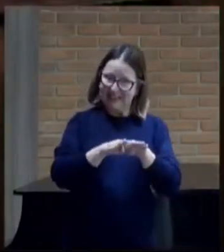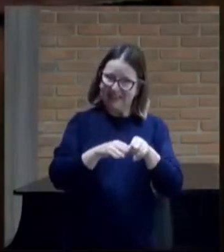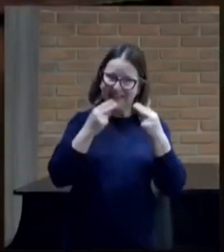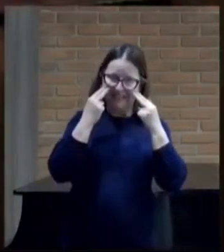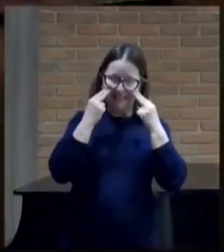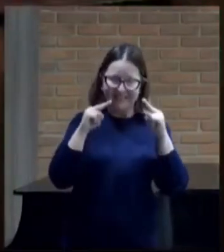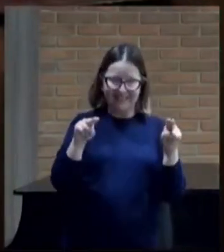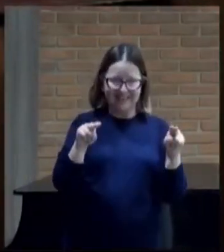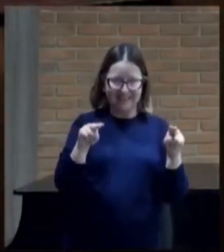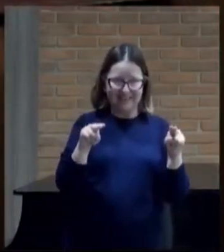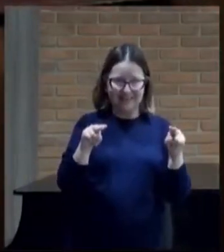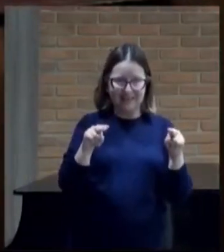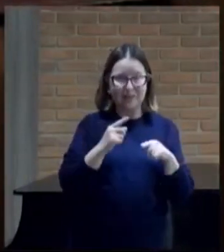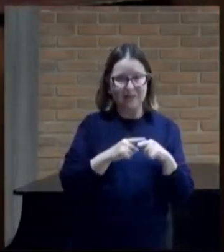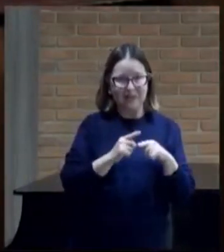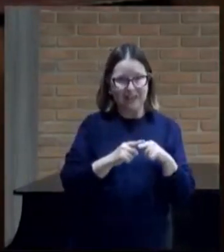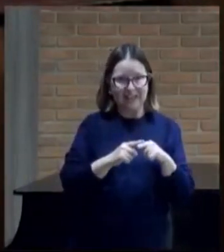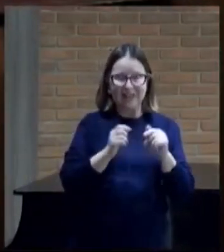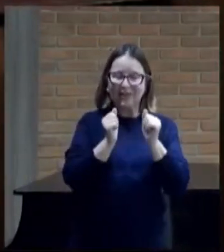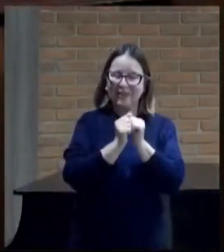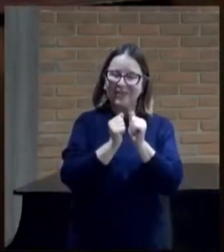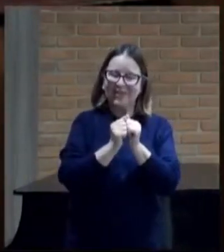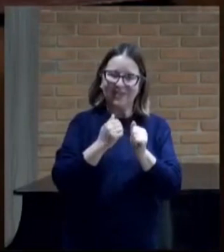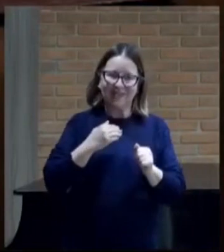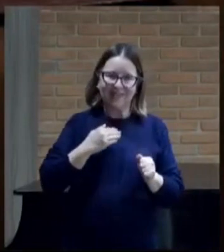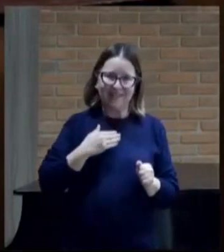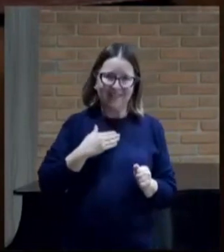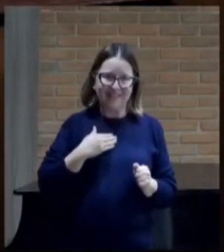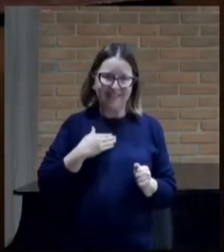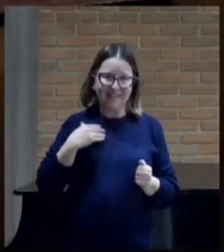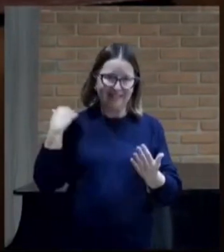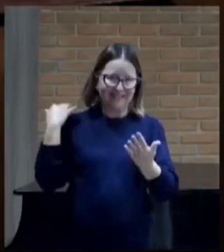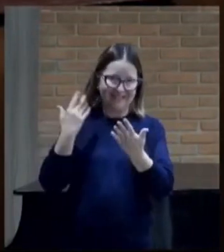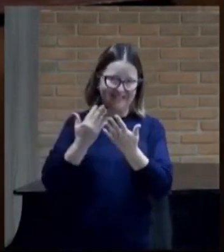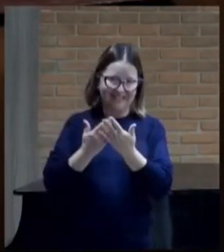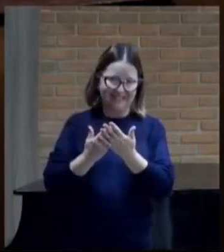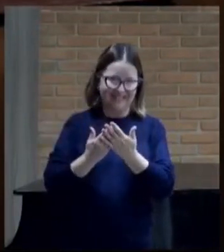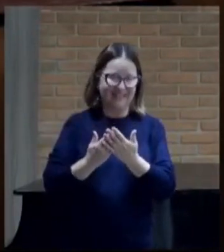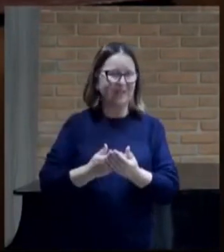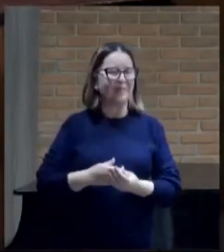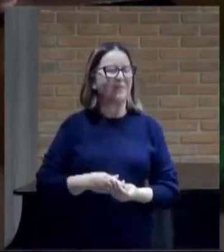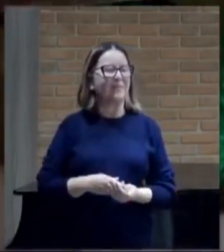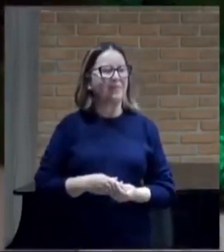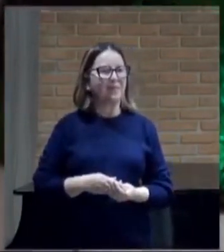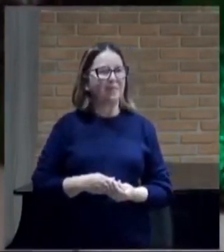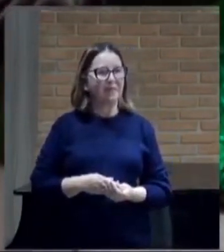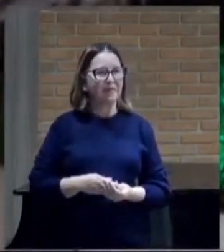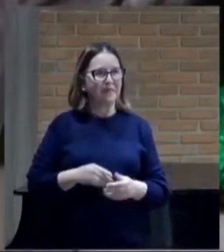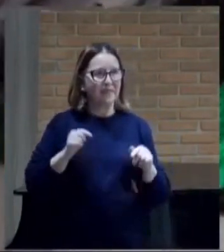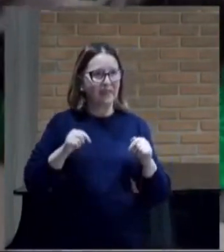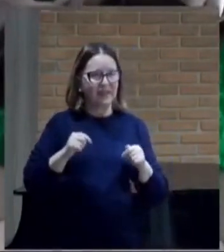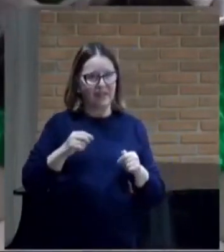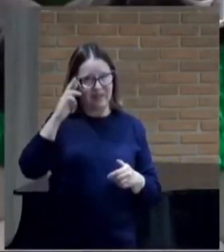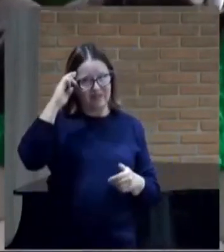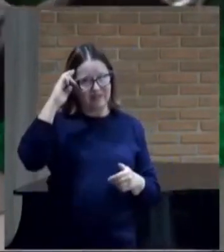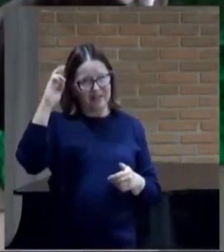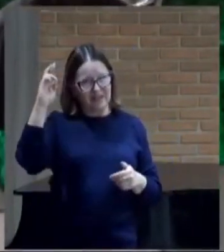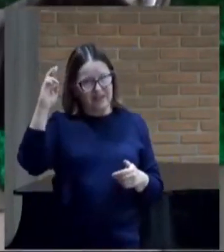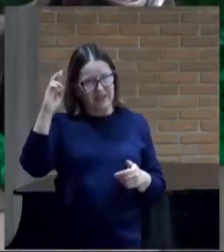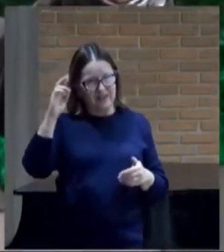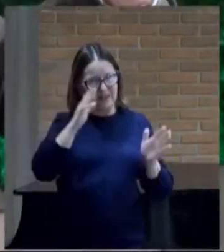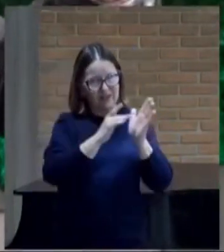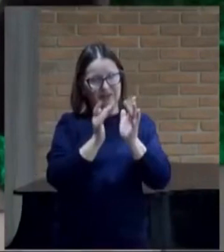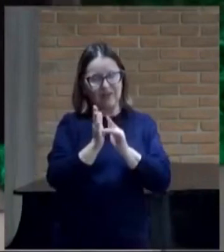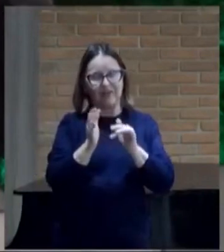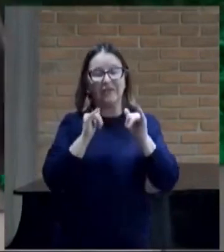testemunhareis porque estás comigo desde o princípio aqui o senhor jesus está